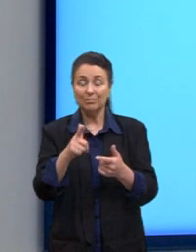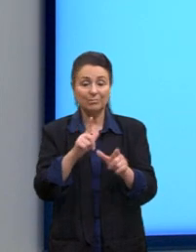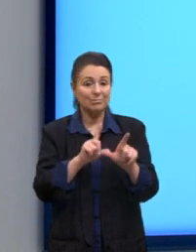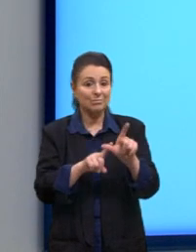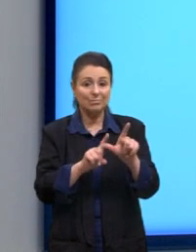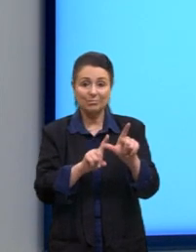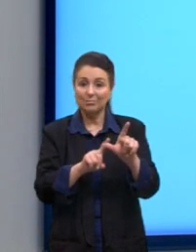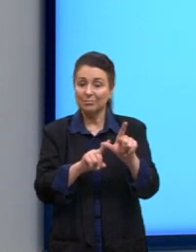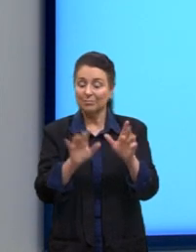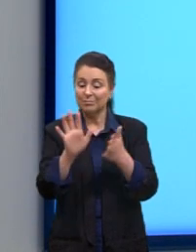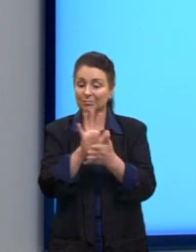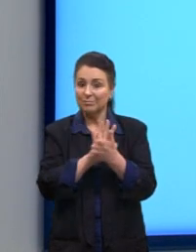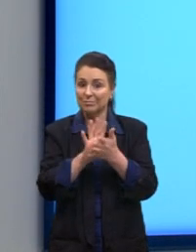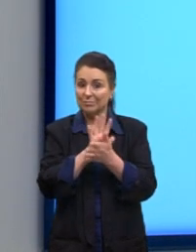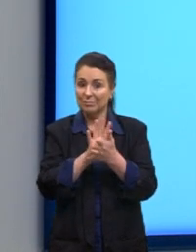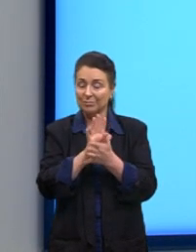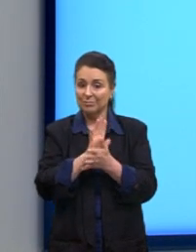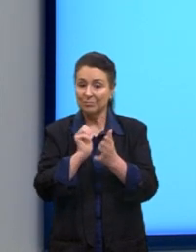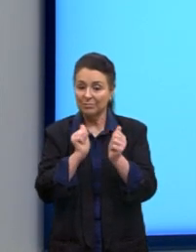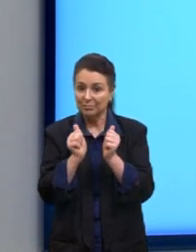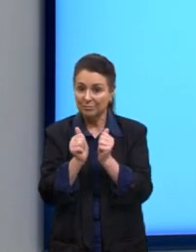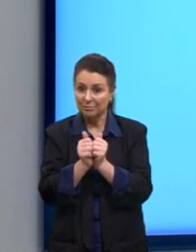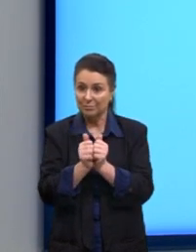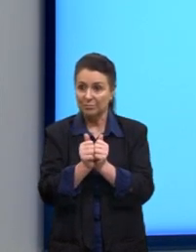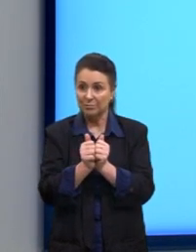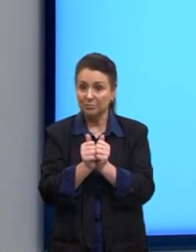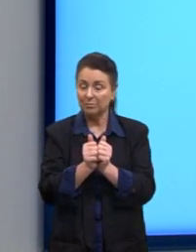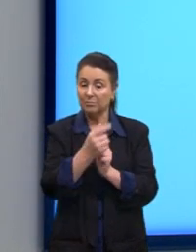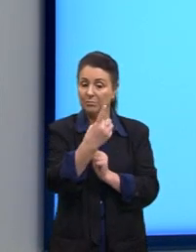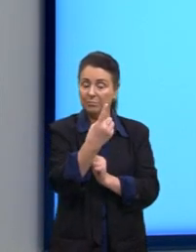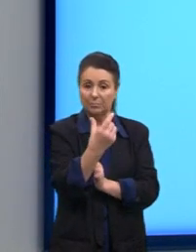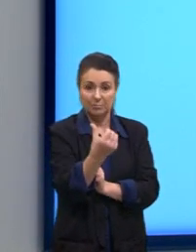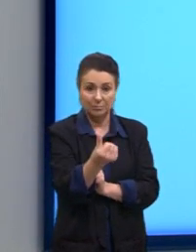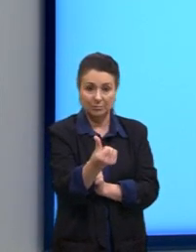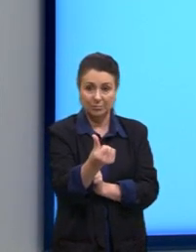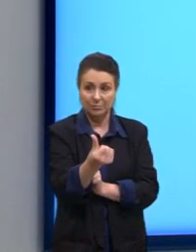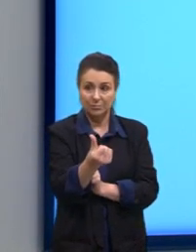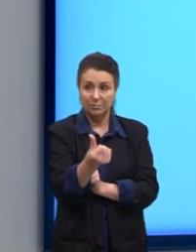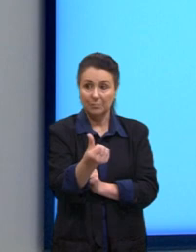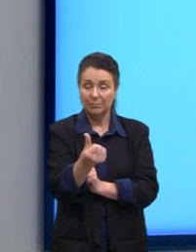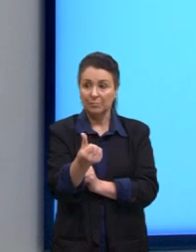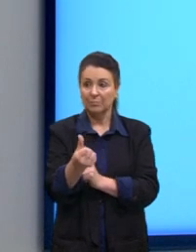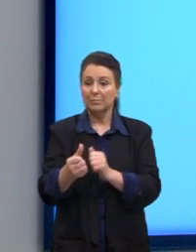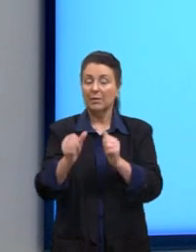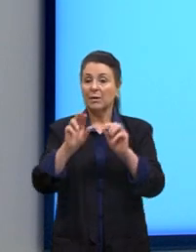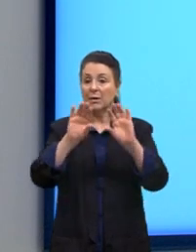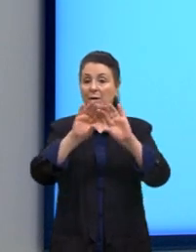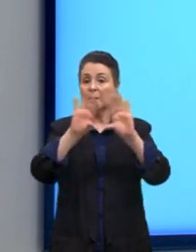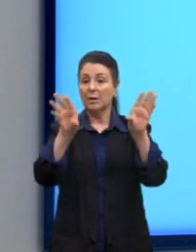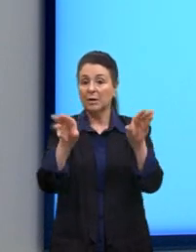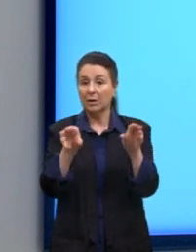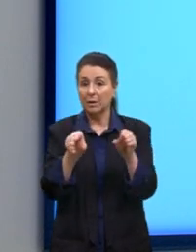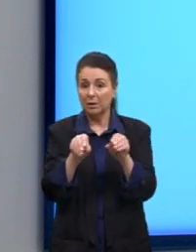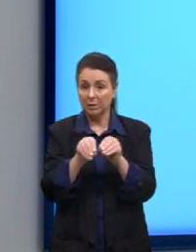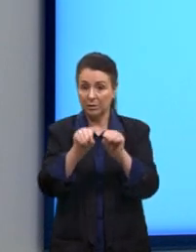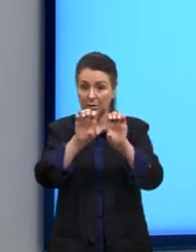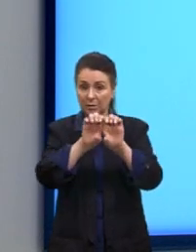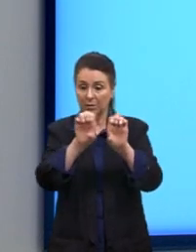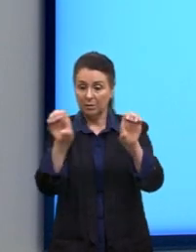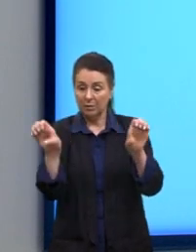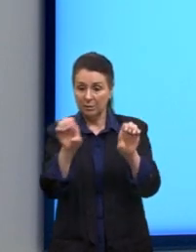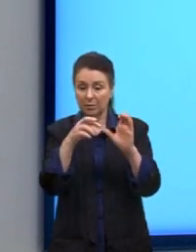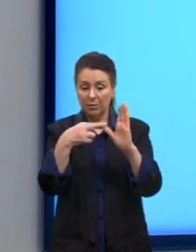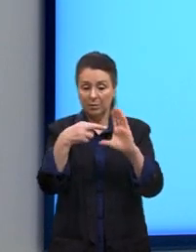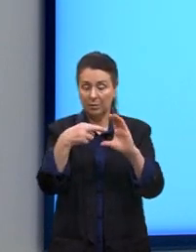No exemplo, nós tínhamos lá igual a 16. E na nossa equação reduzida, nós sabemos que o